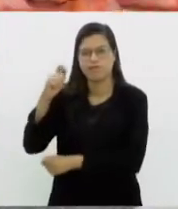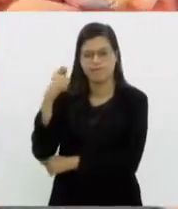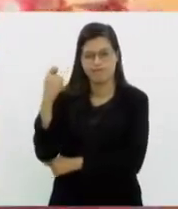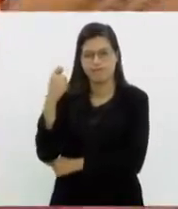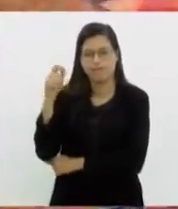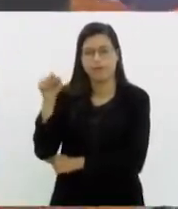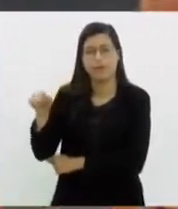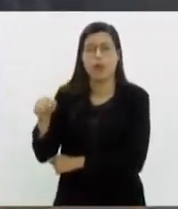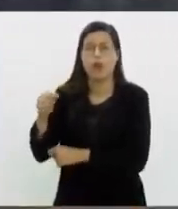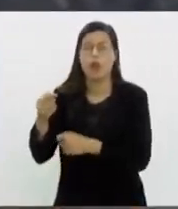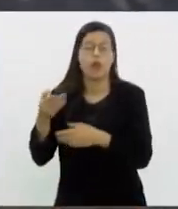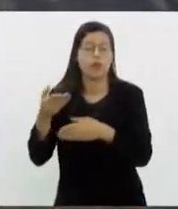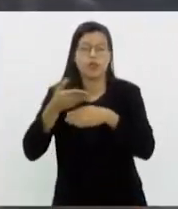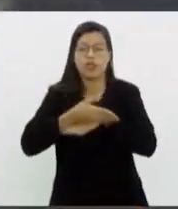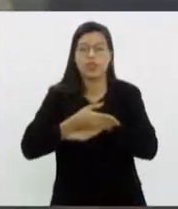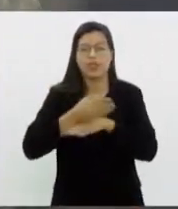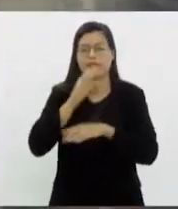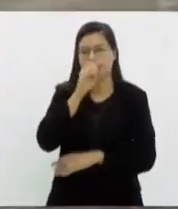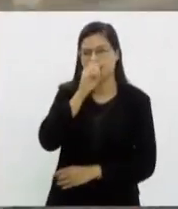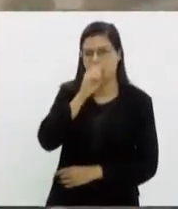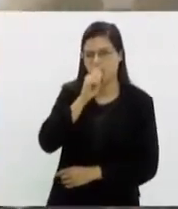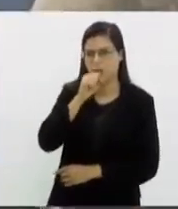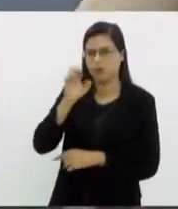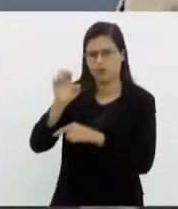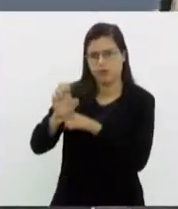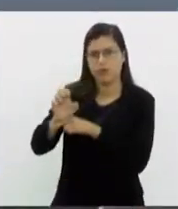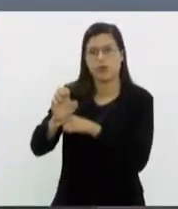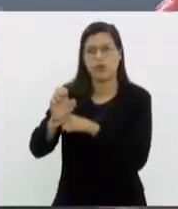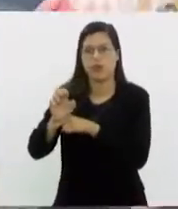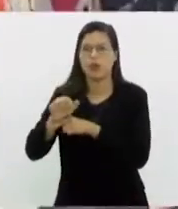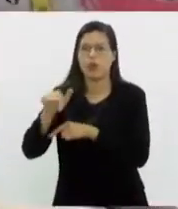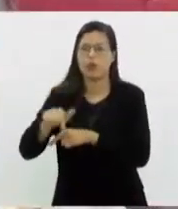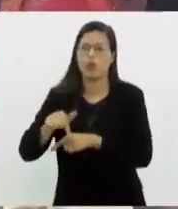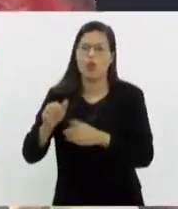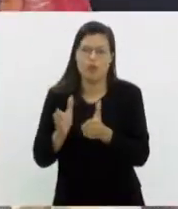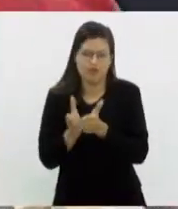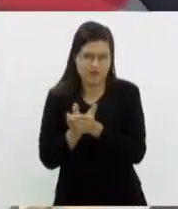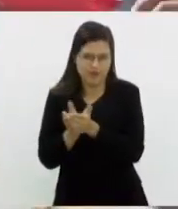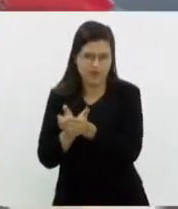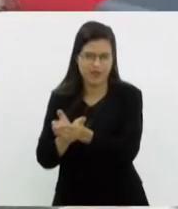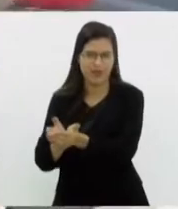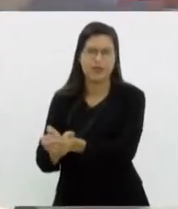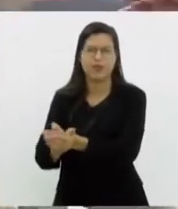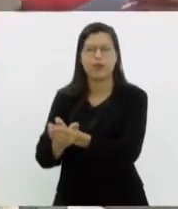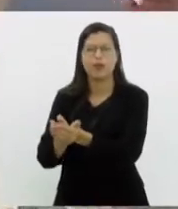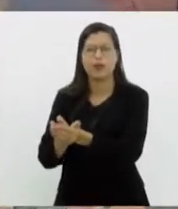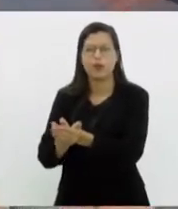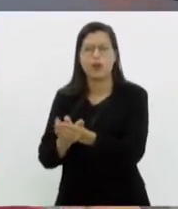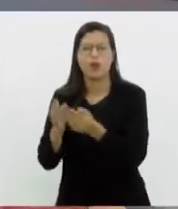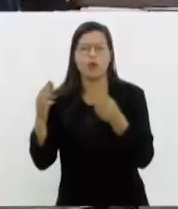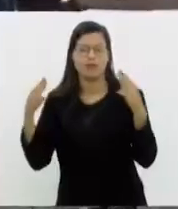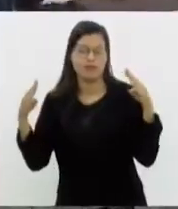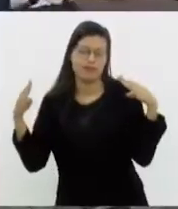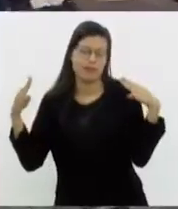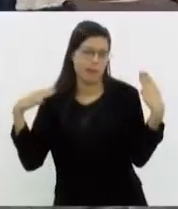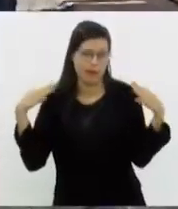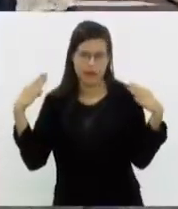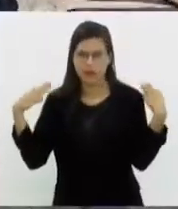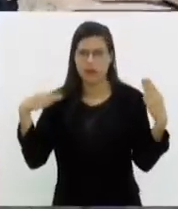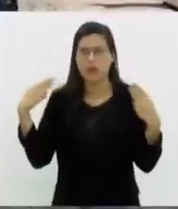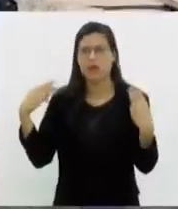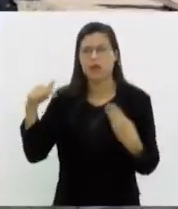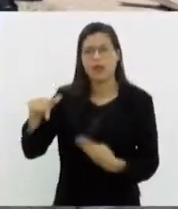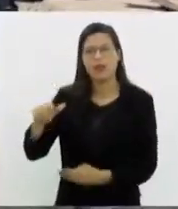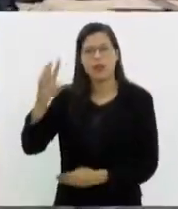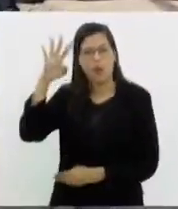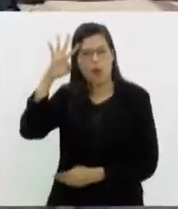chegam neste sábado ao Estado. Elas estão sendo transportadas pelo navio Aeródromo Multipropósito Atlântico, que deixou o Rio na